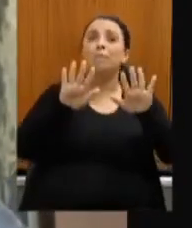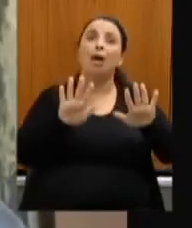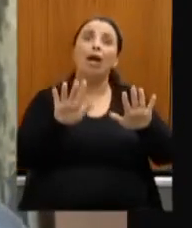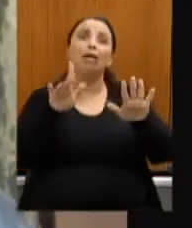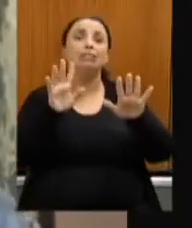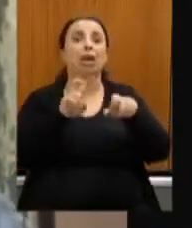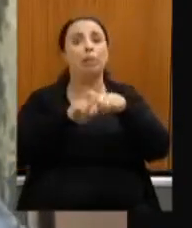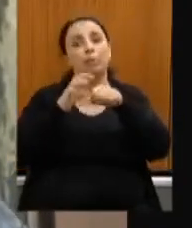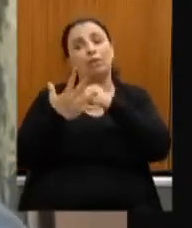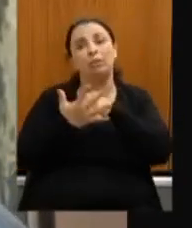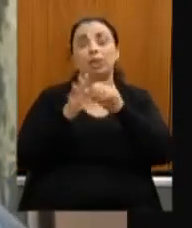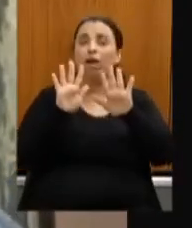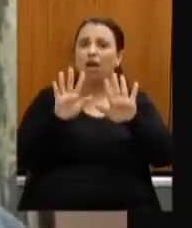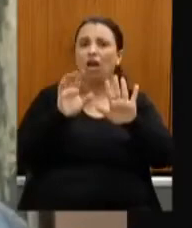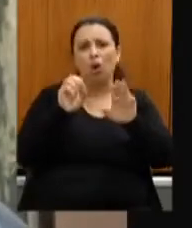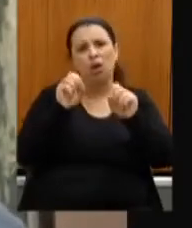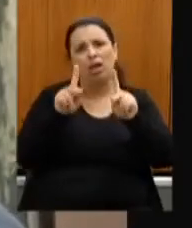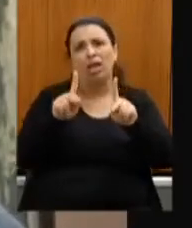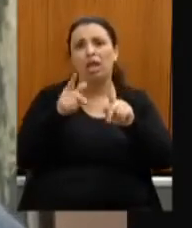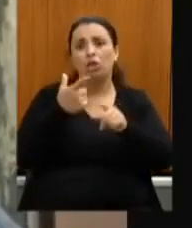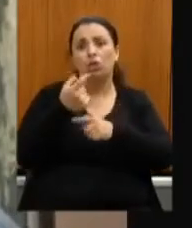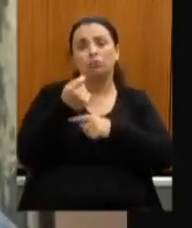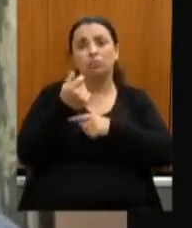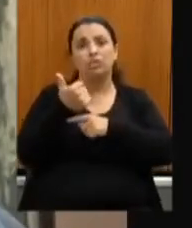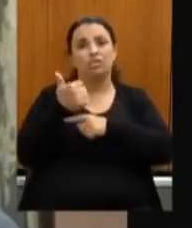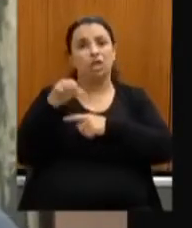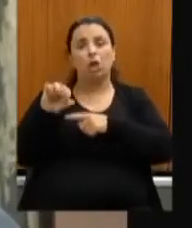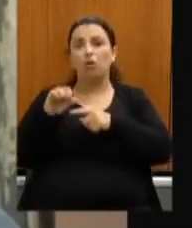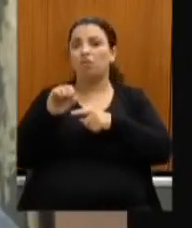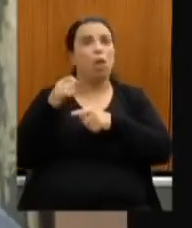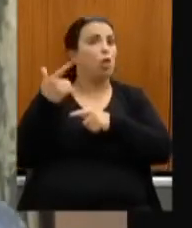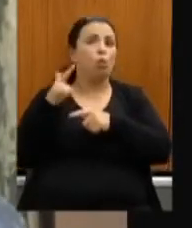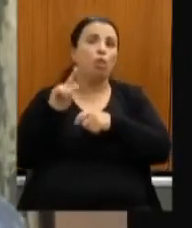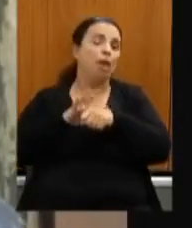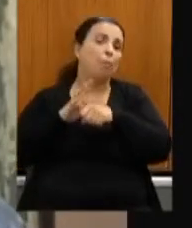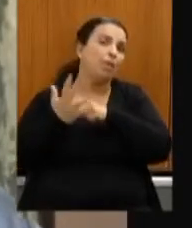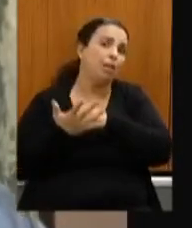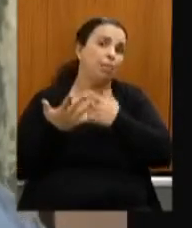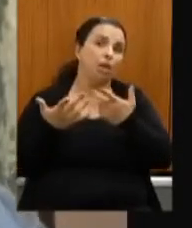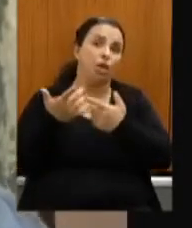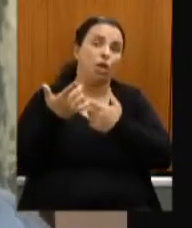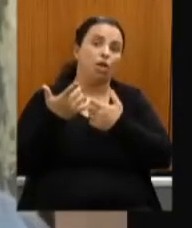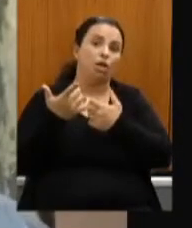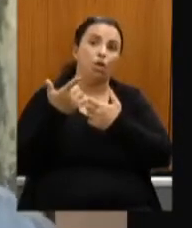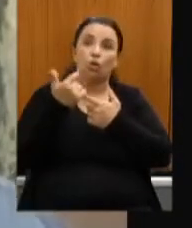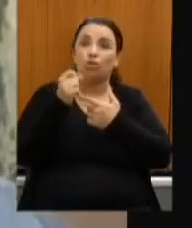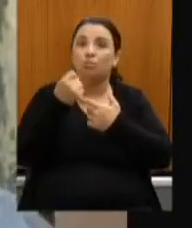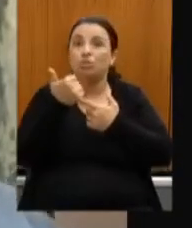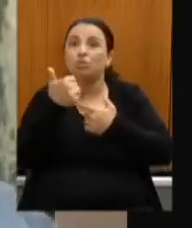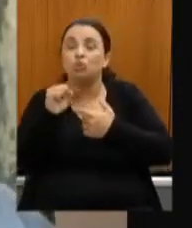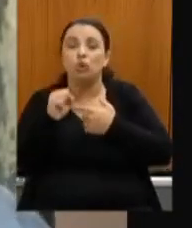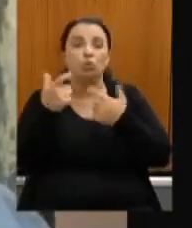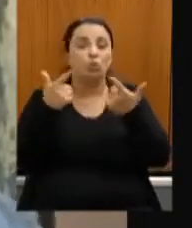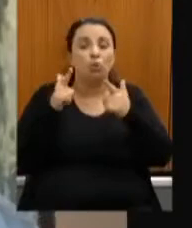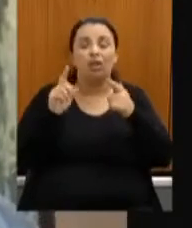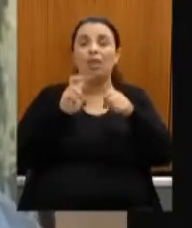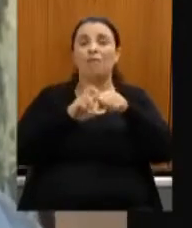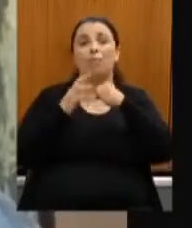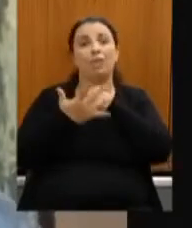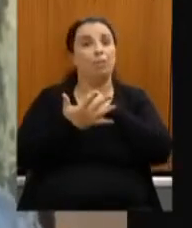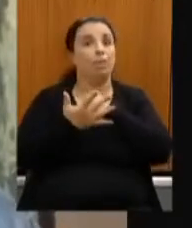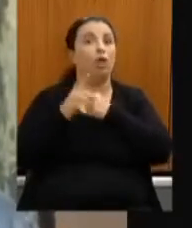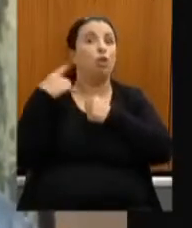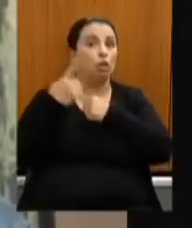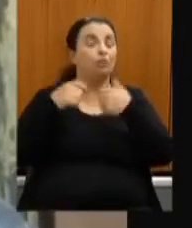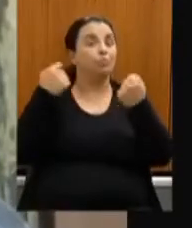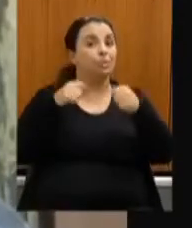mas em 2019 não aconteceu 2018 não aconteceu e se nós não tomarmos cuidado nós não vamos realizar o dia